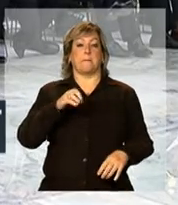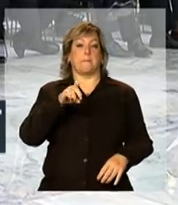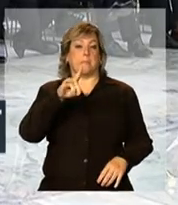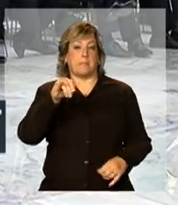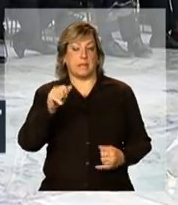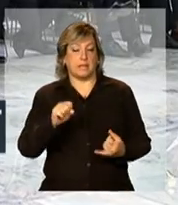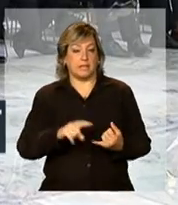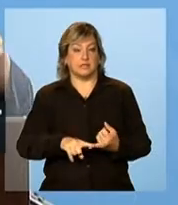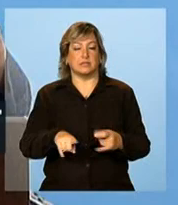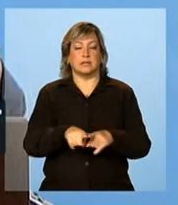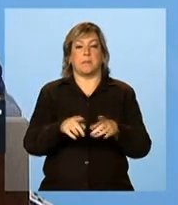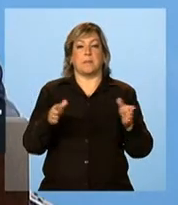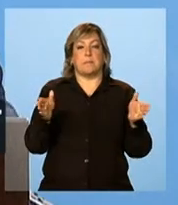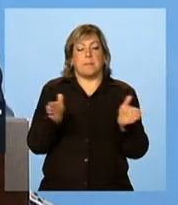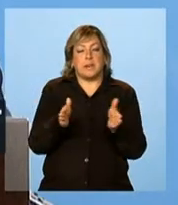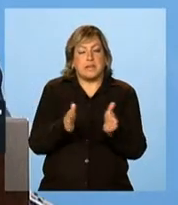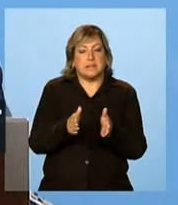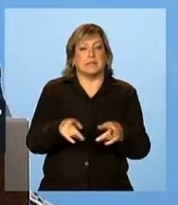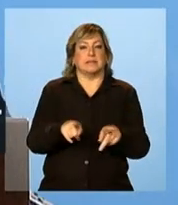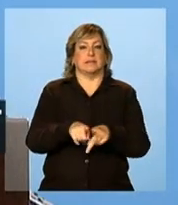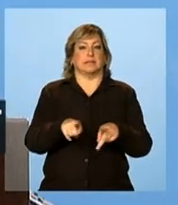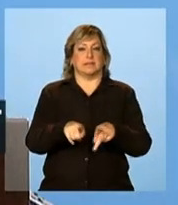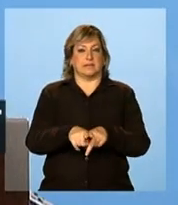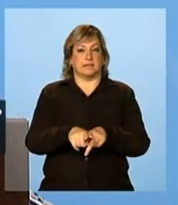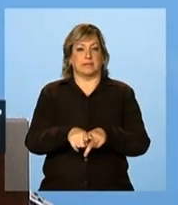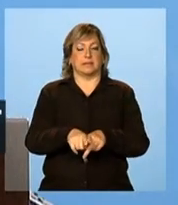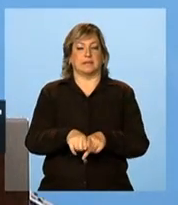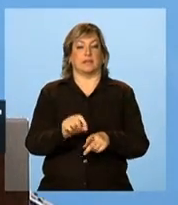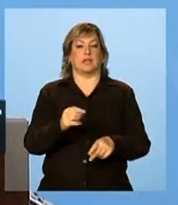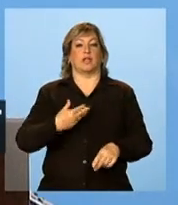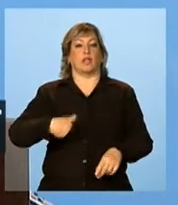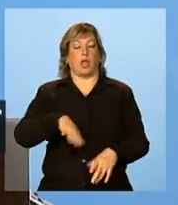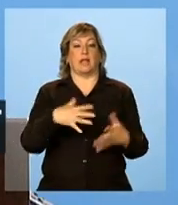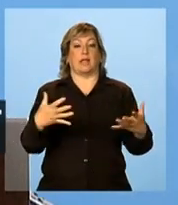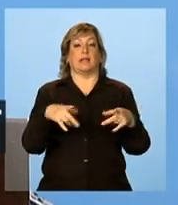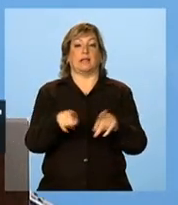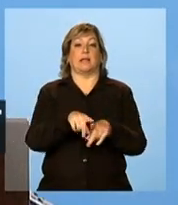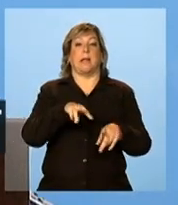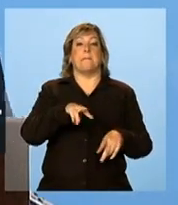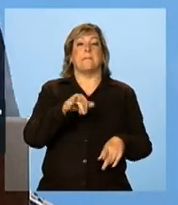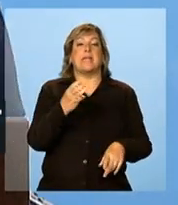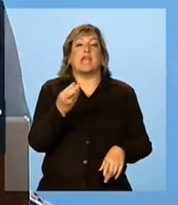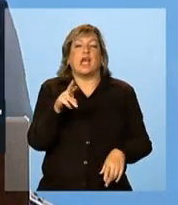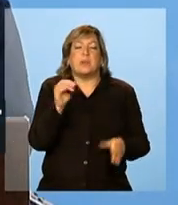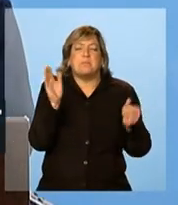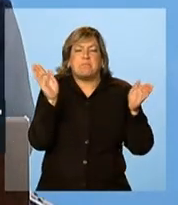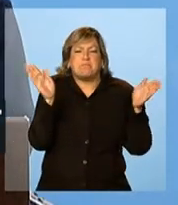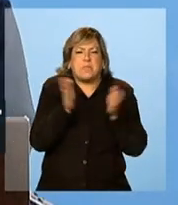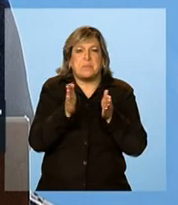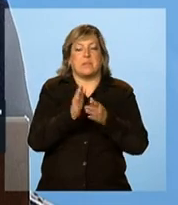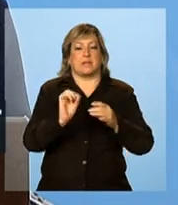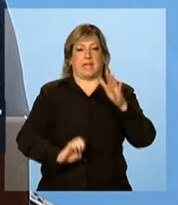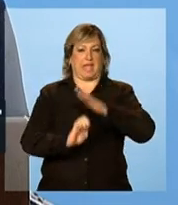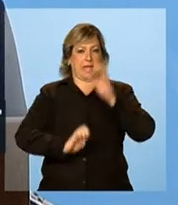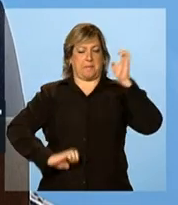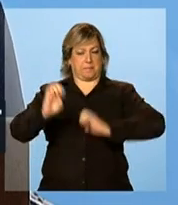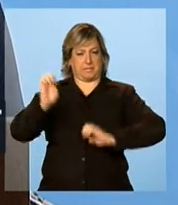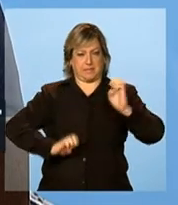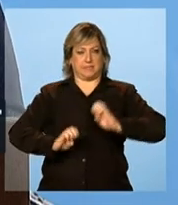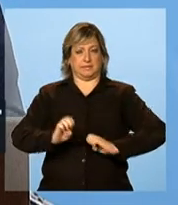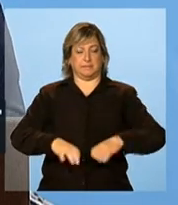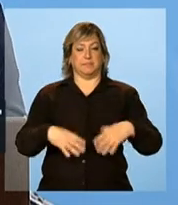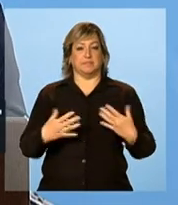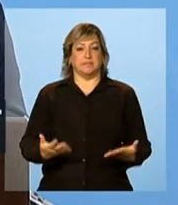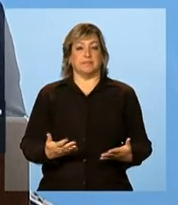e, acredito, das pequenas e, nós queremos, das microempresas. Portanto, desde